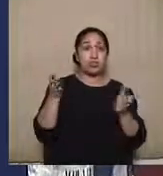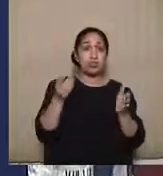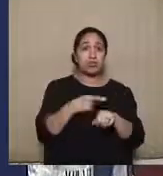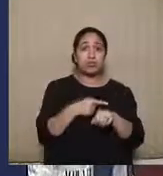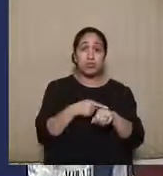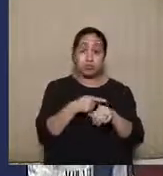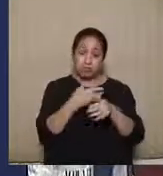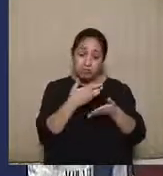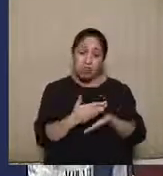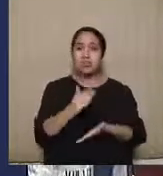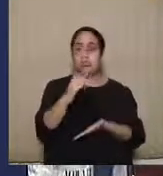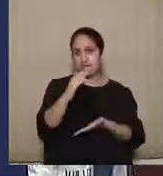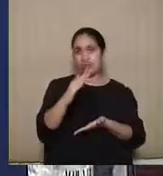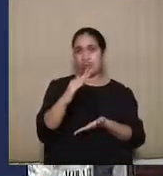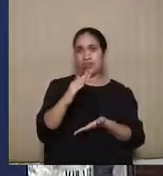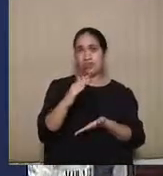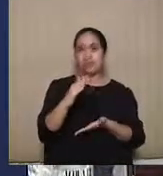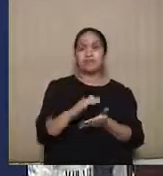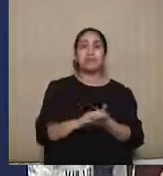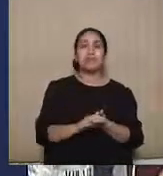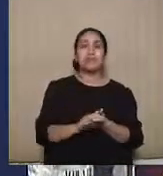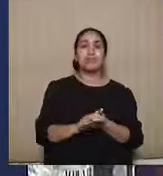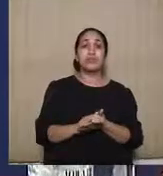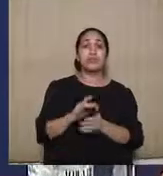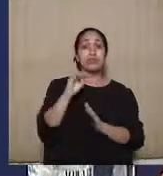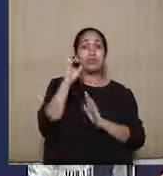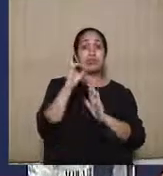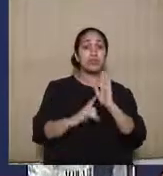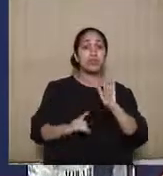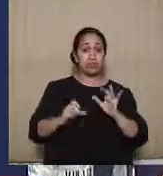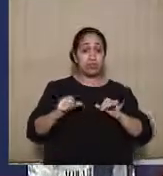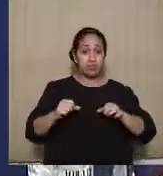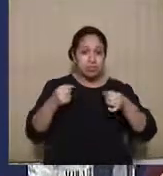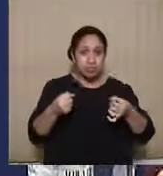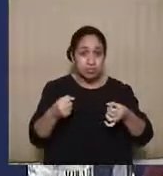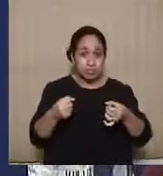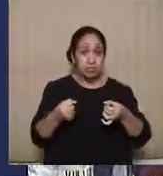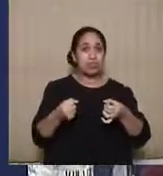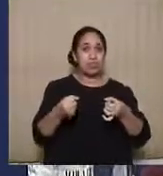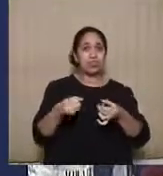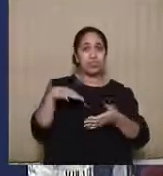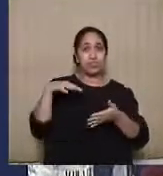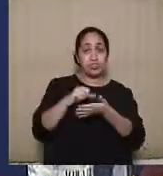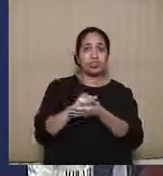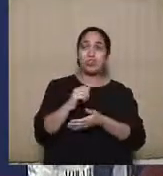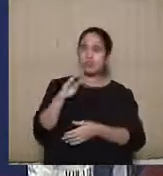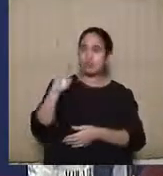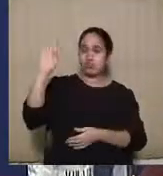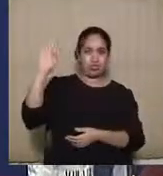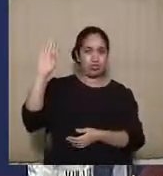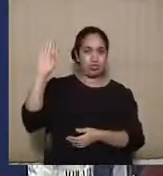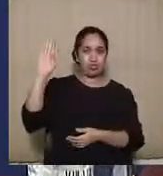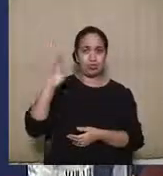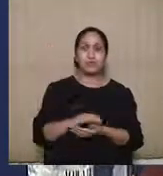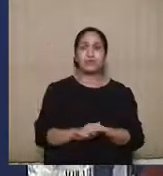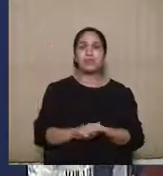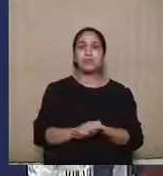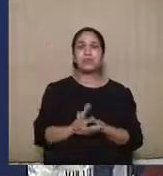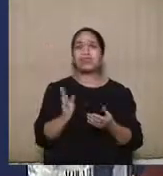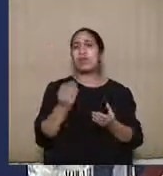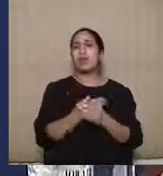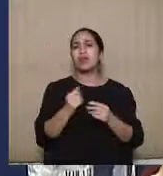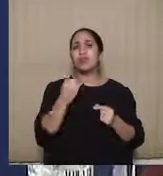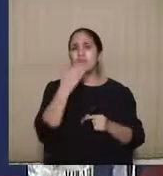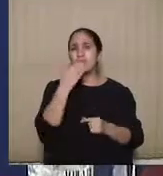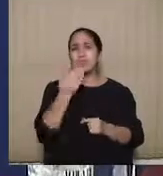inicia o prazo para o exercício desse direito de ação, da ação de impugnação de registro de candidatura. A causa de pedir aqui